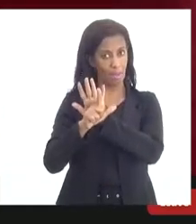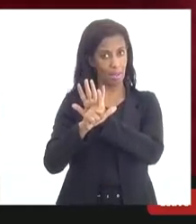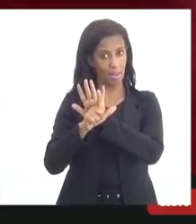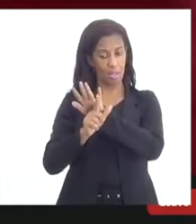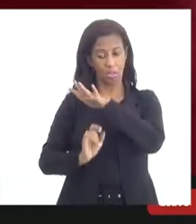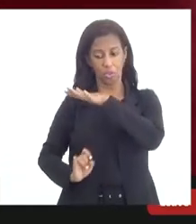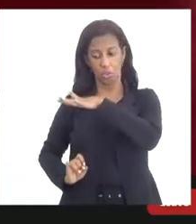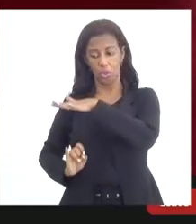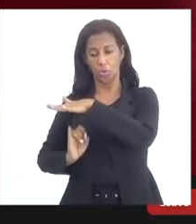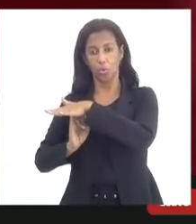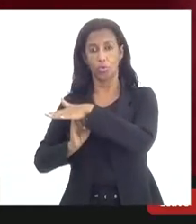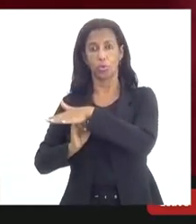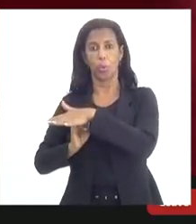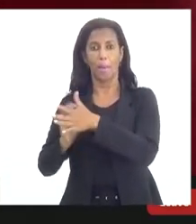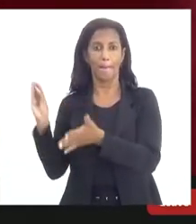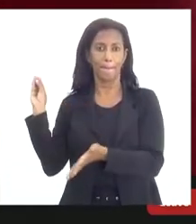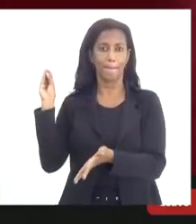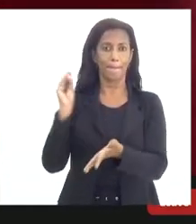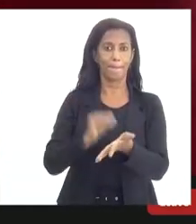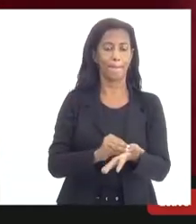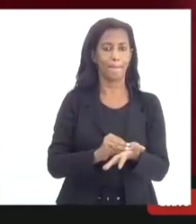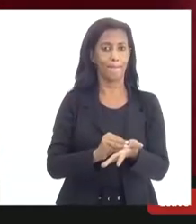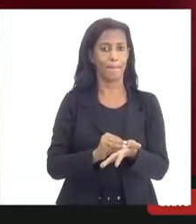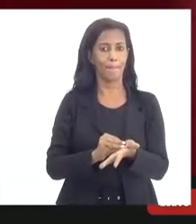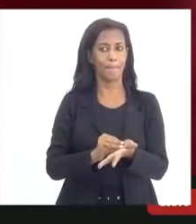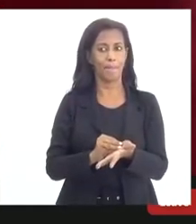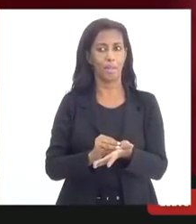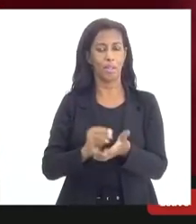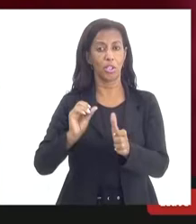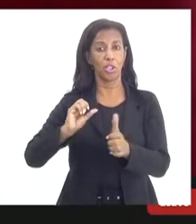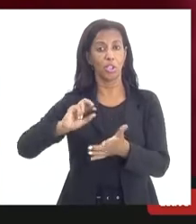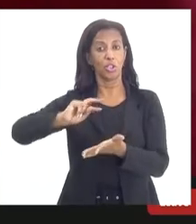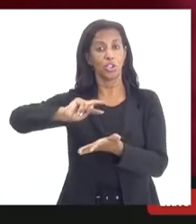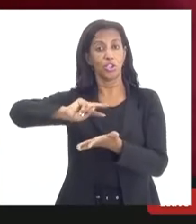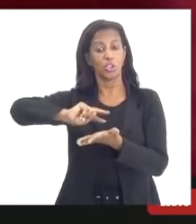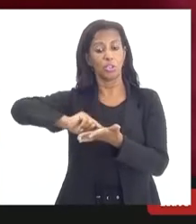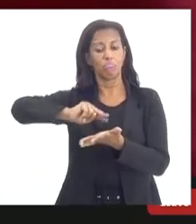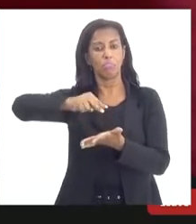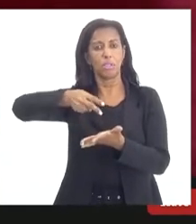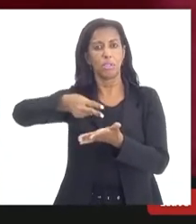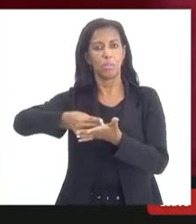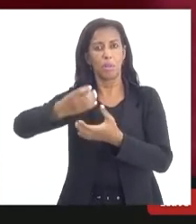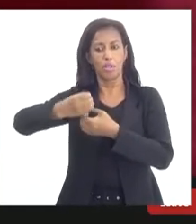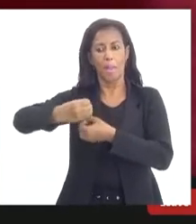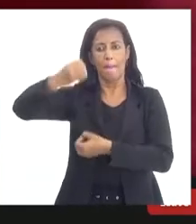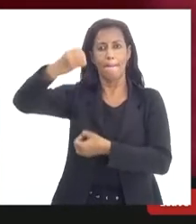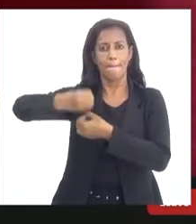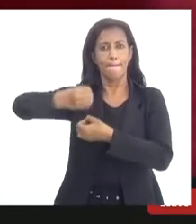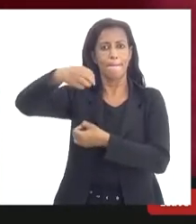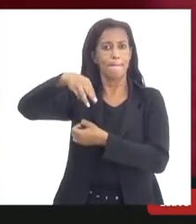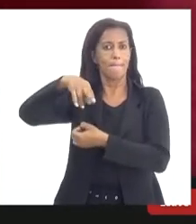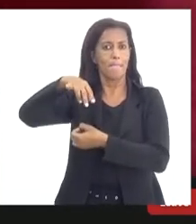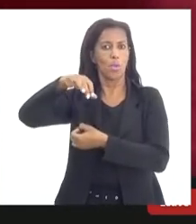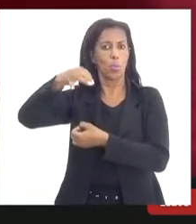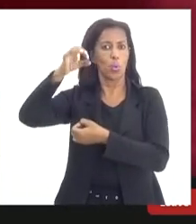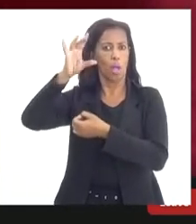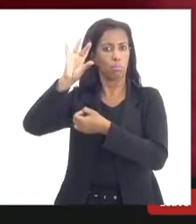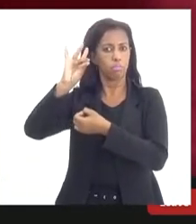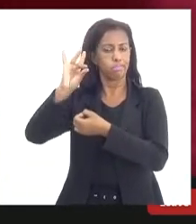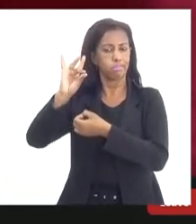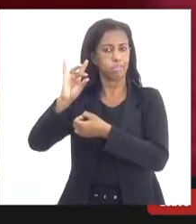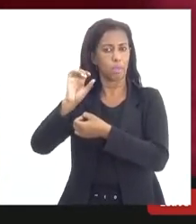programa permanente de medula óssea de transplante de medula óssea a sogra nessa